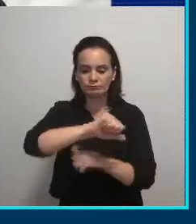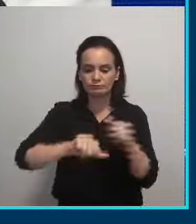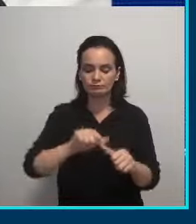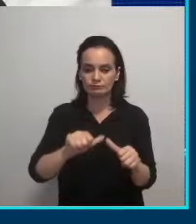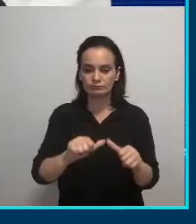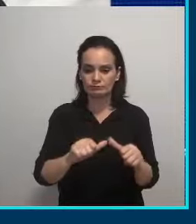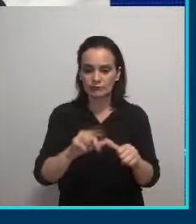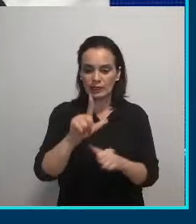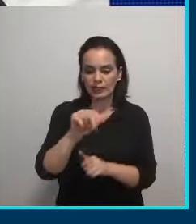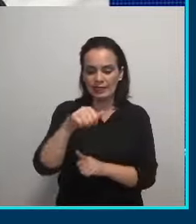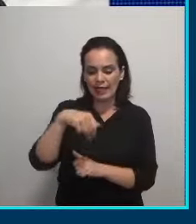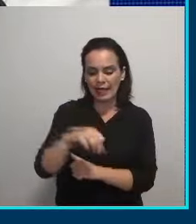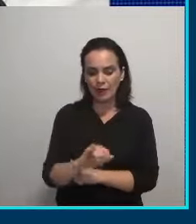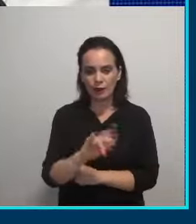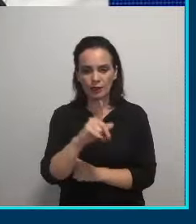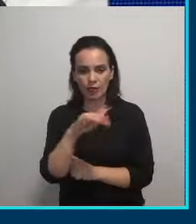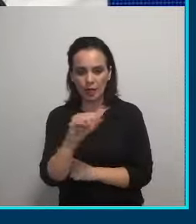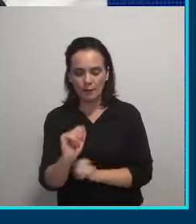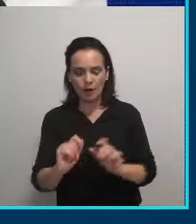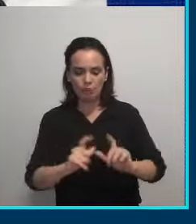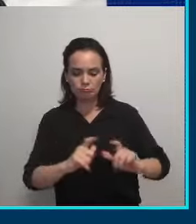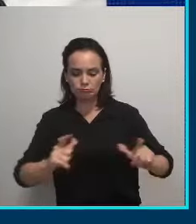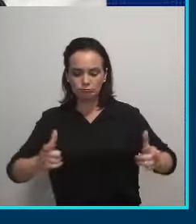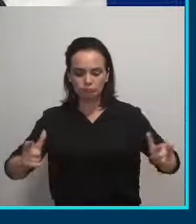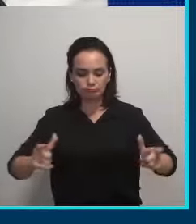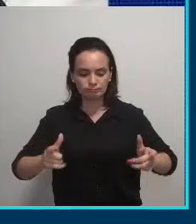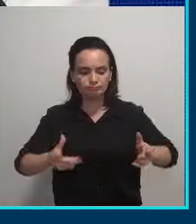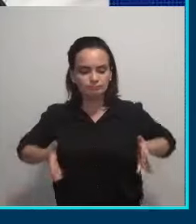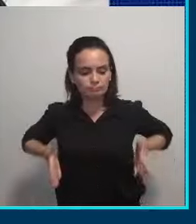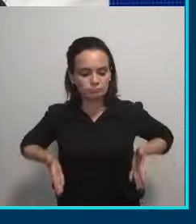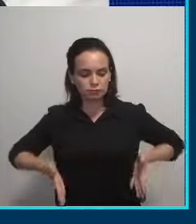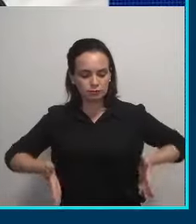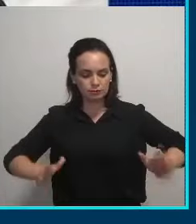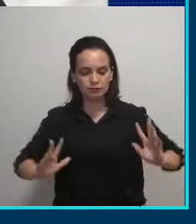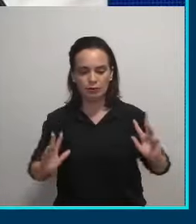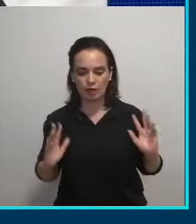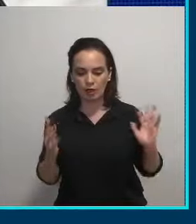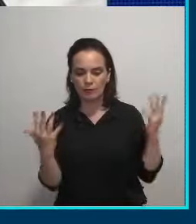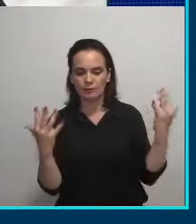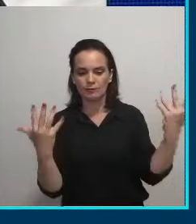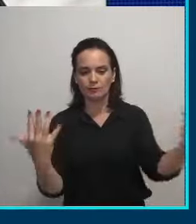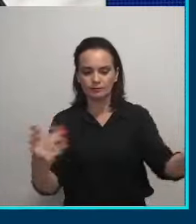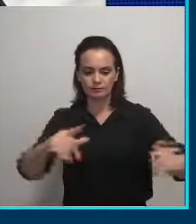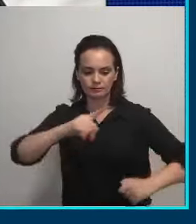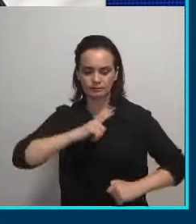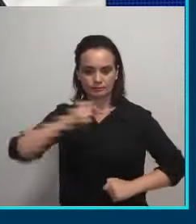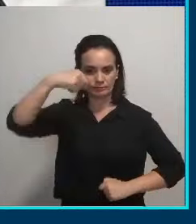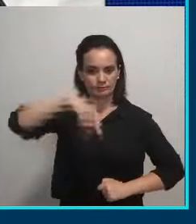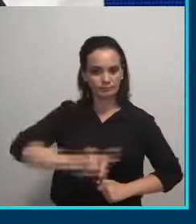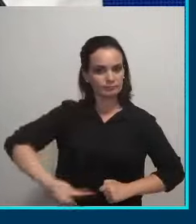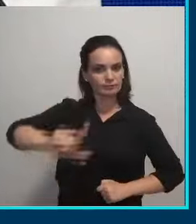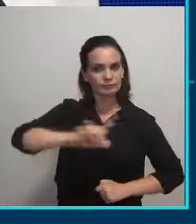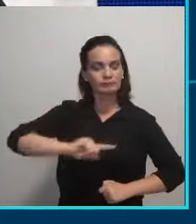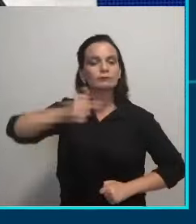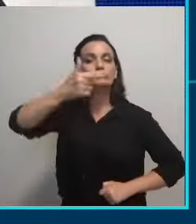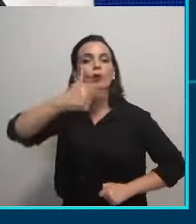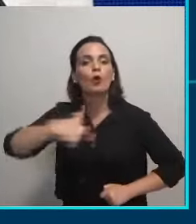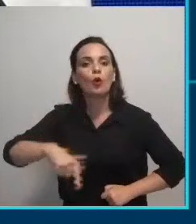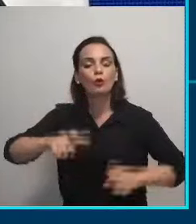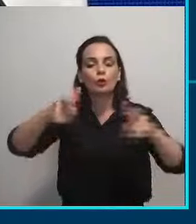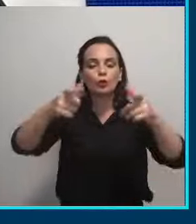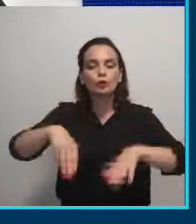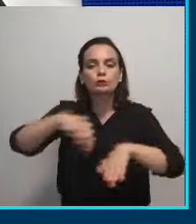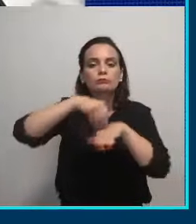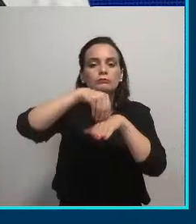nosso Lago Gapó em um grande parque linear verde para que a gente tenha novamente aqui em Londrina mais um ponto turístico com